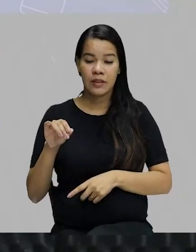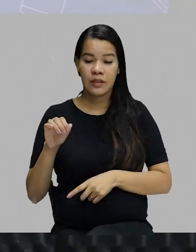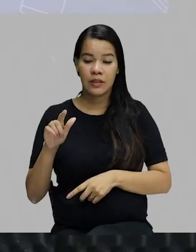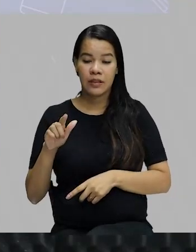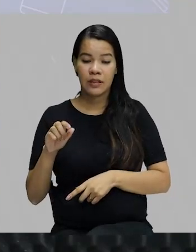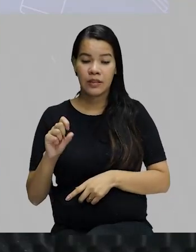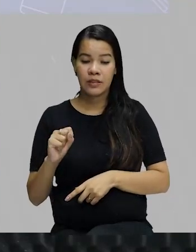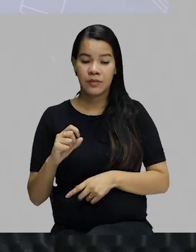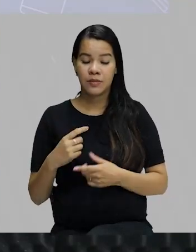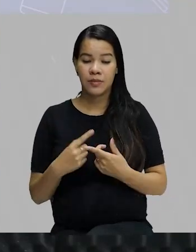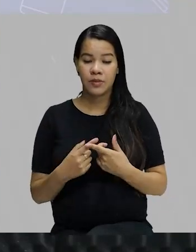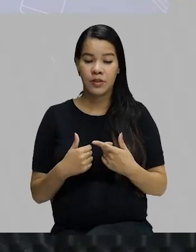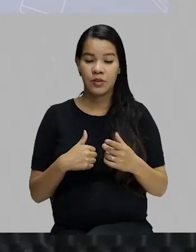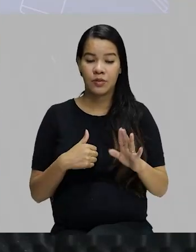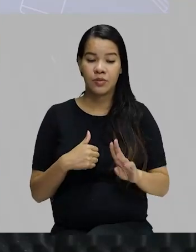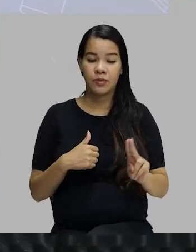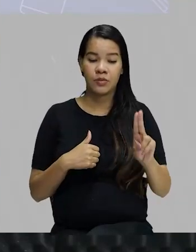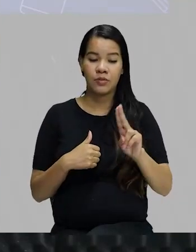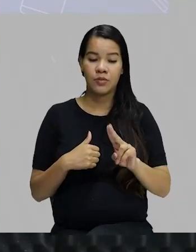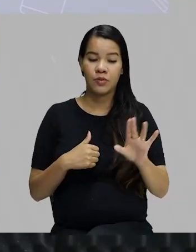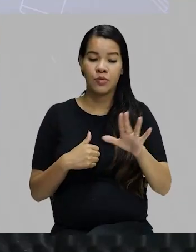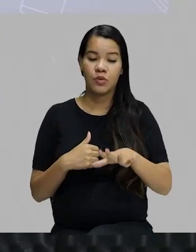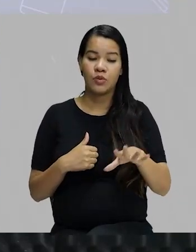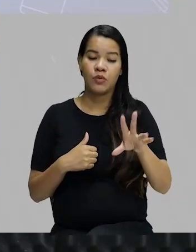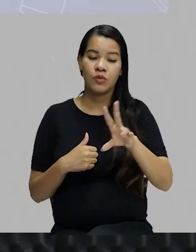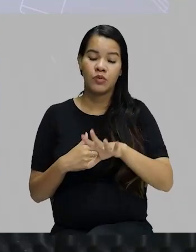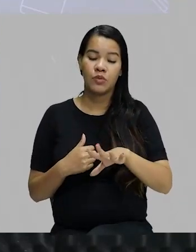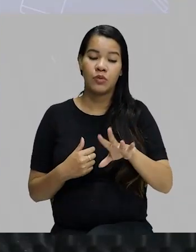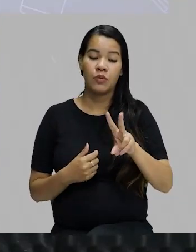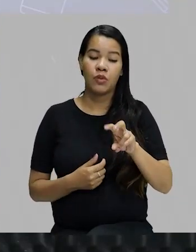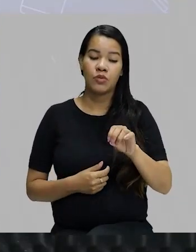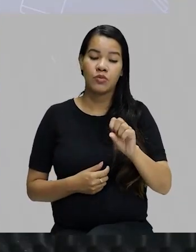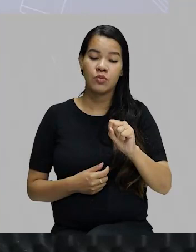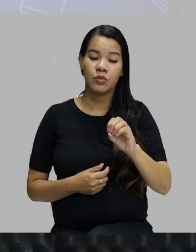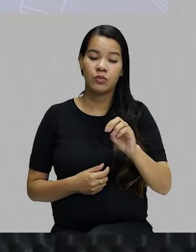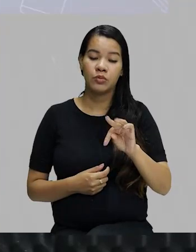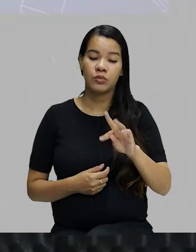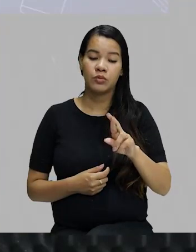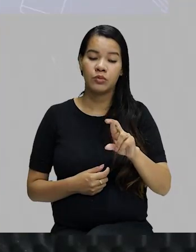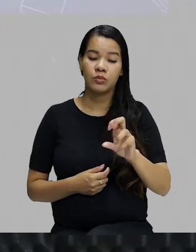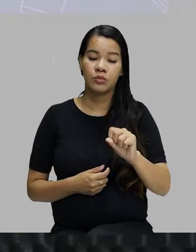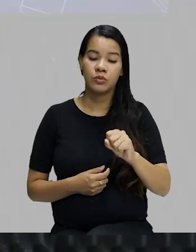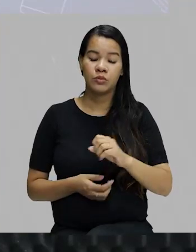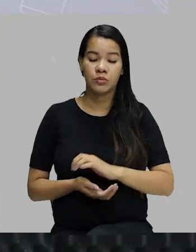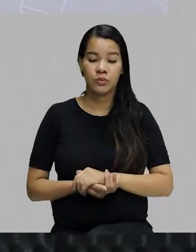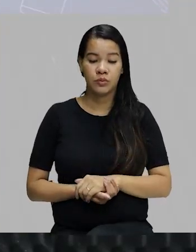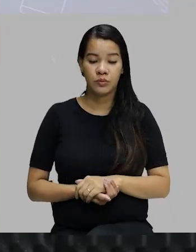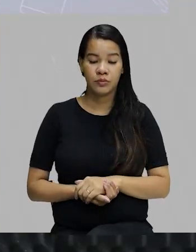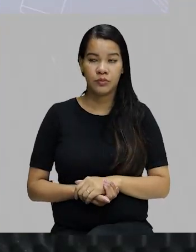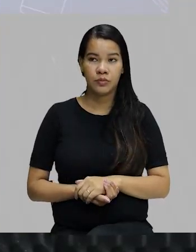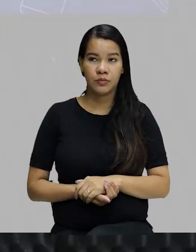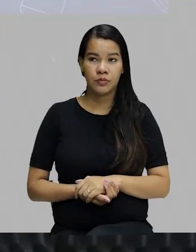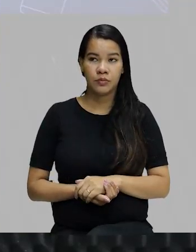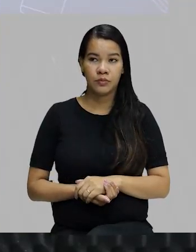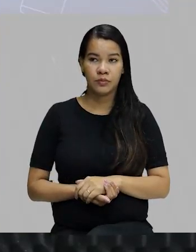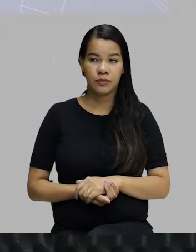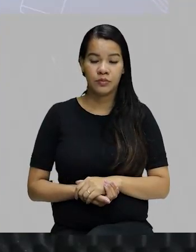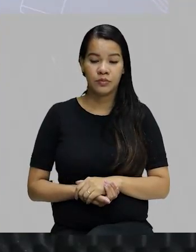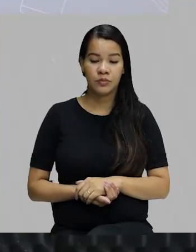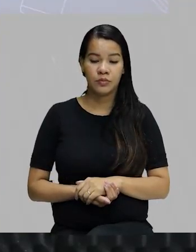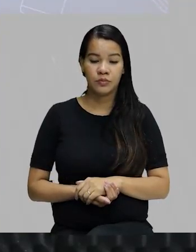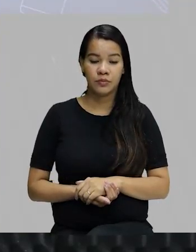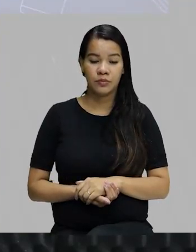vosotros. Tu y escuchar. Como é que fica? Escucha lo que te está diciendo tu